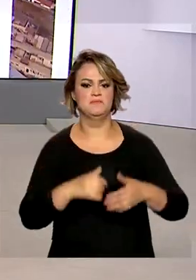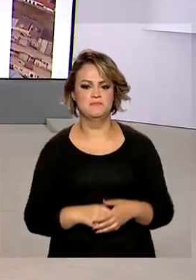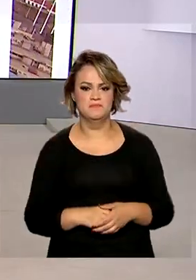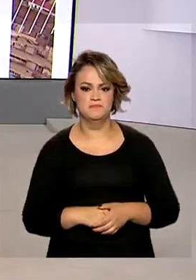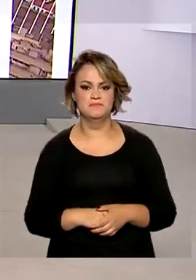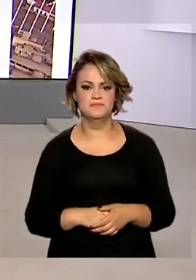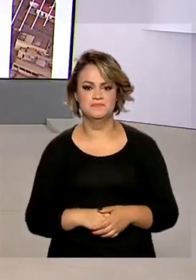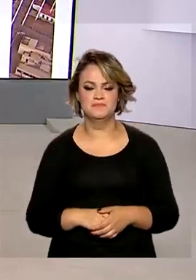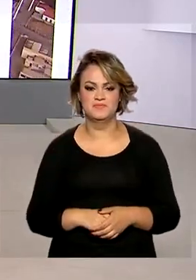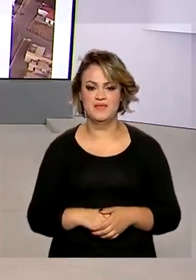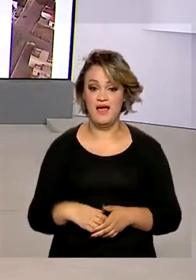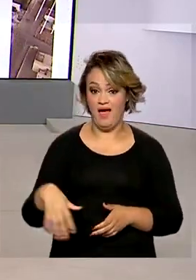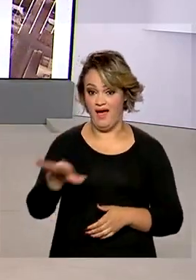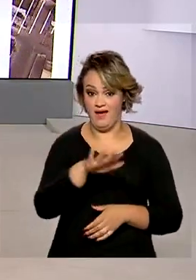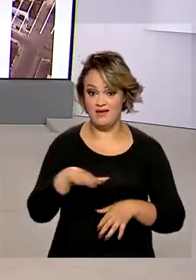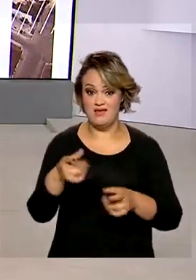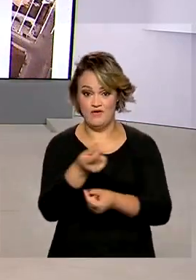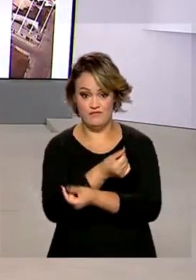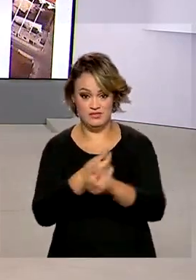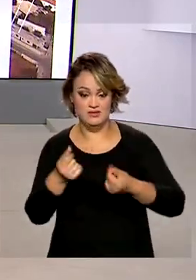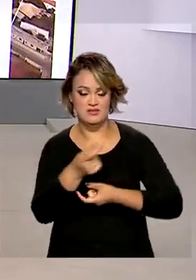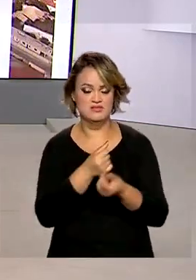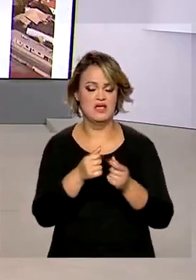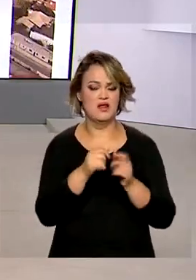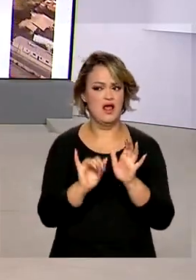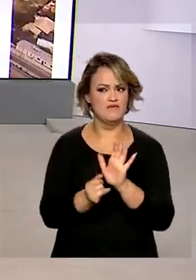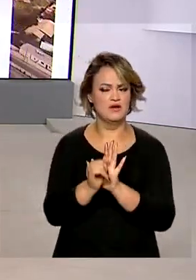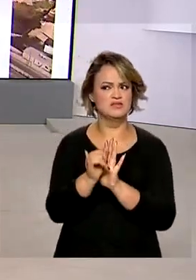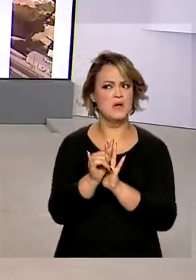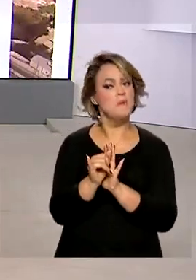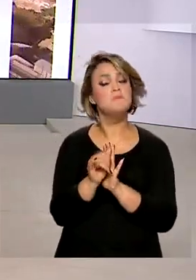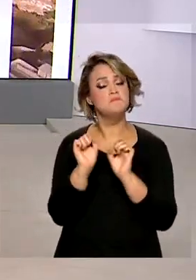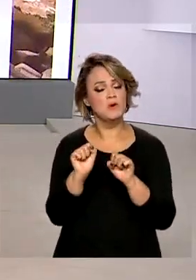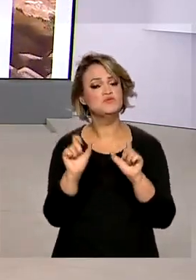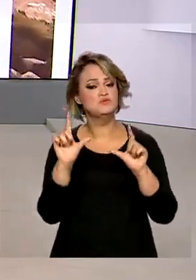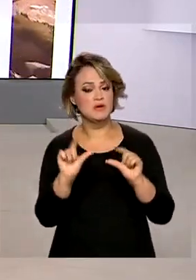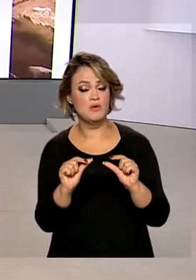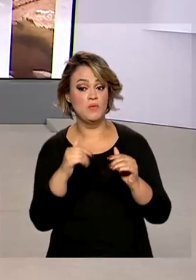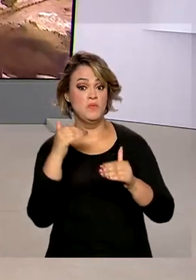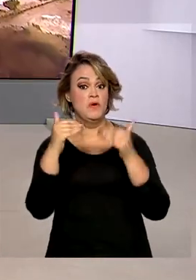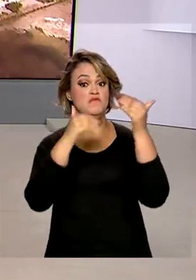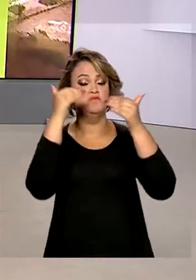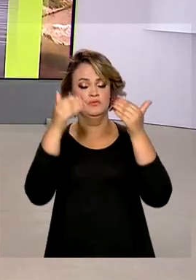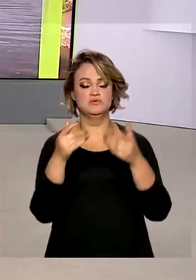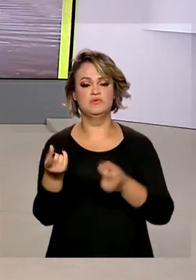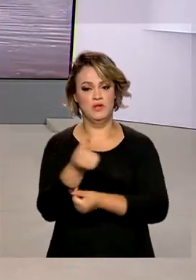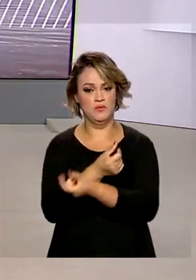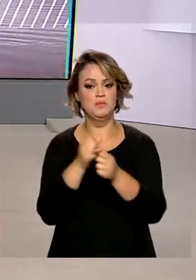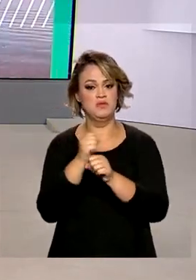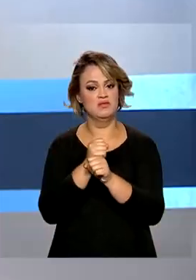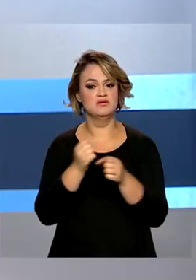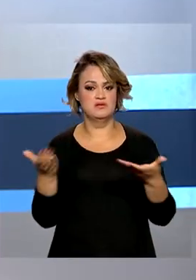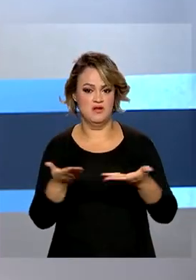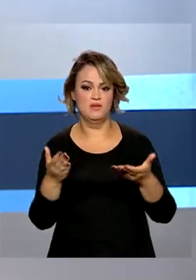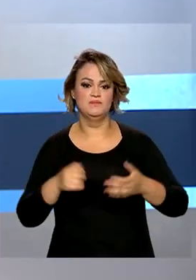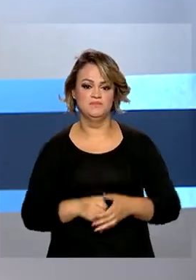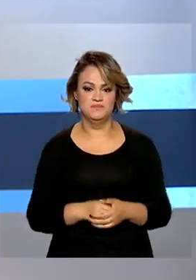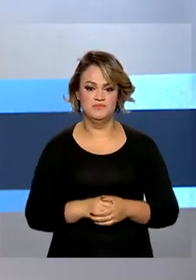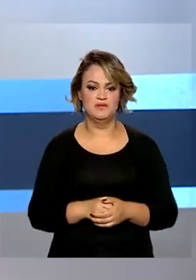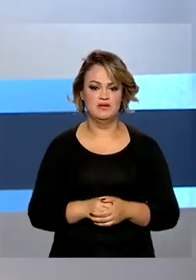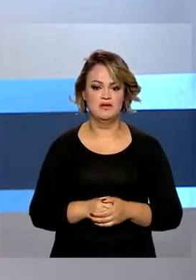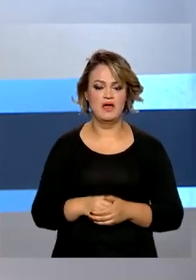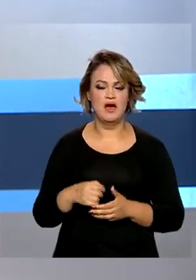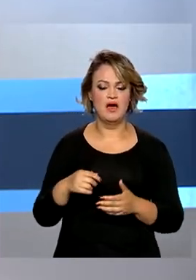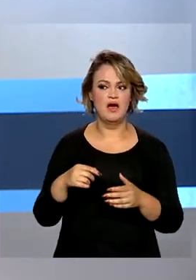O mercado financeiro projeta uma inflação menor e um crescimento maior da economia para este ano. As